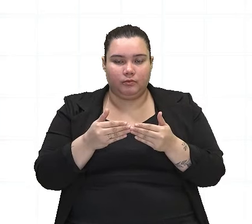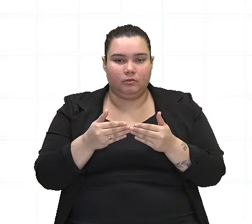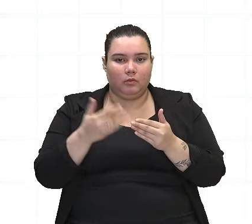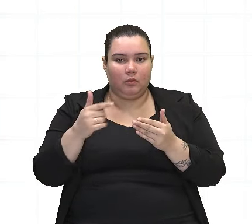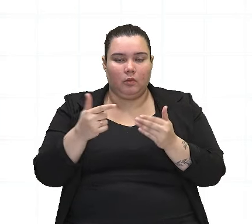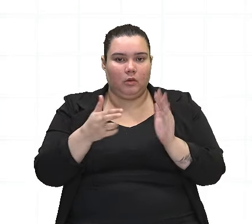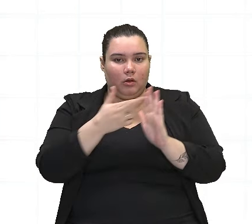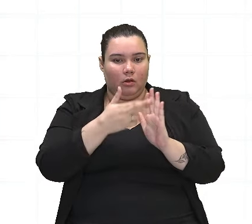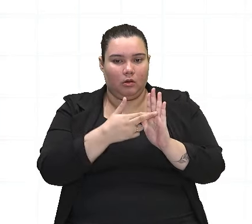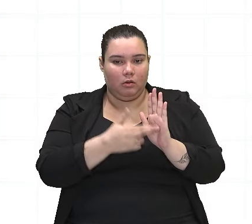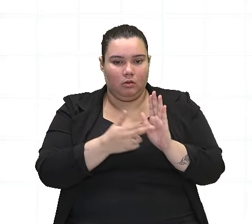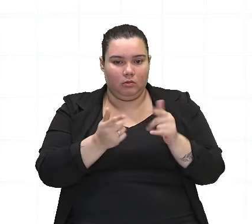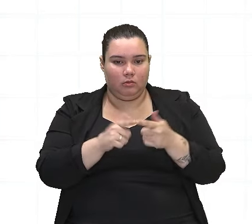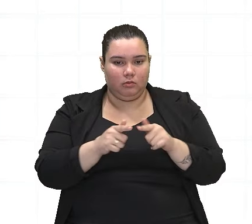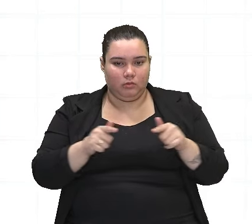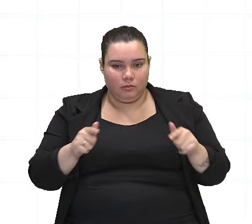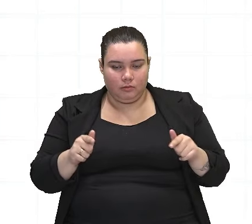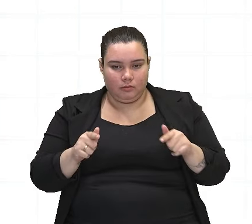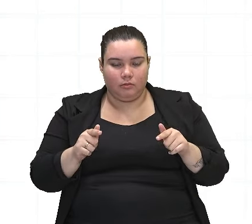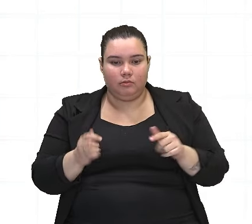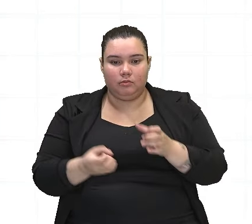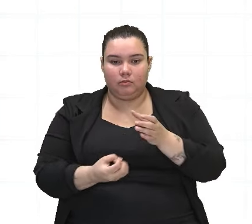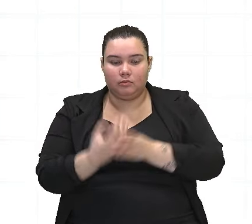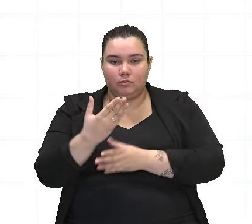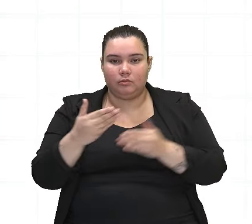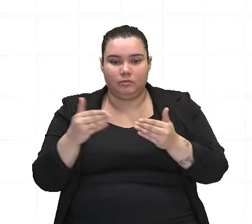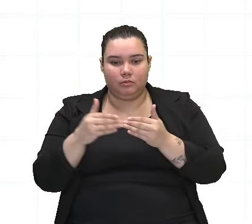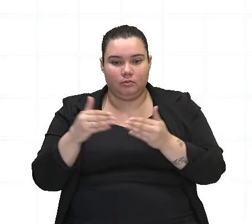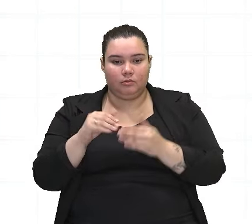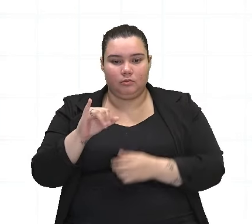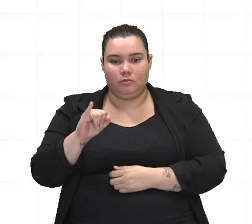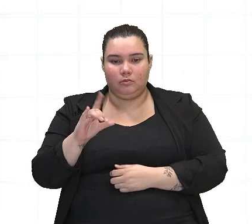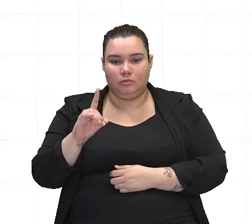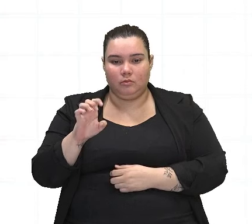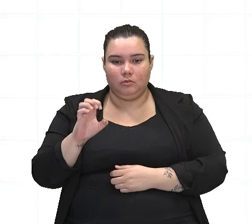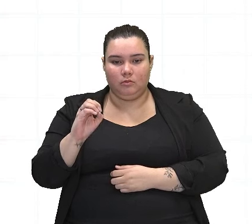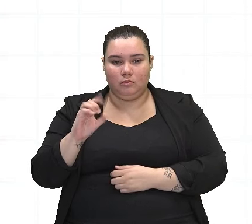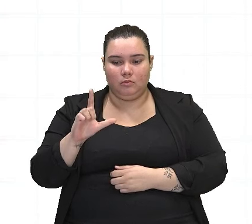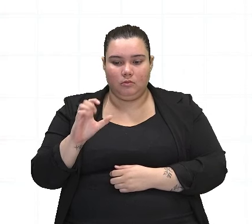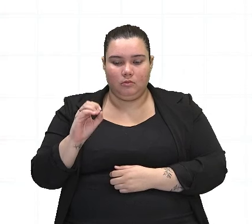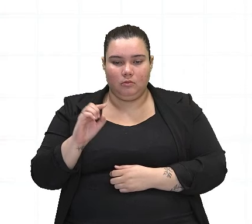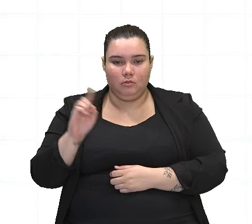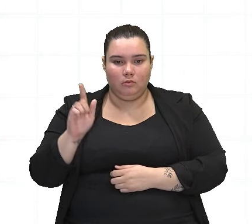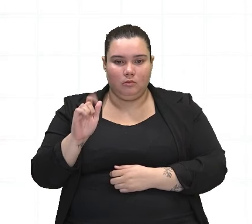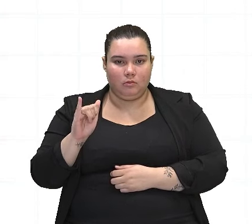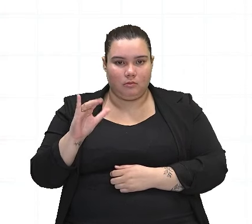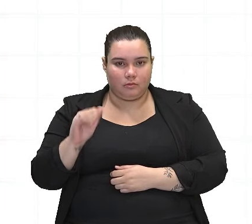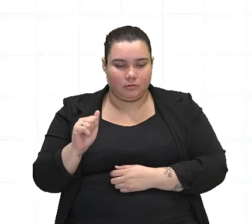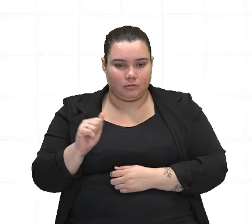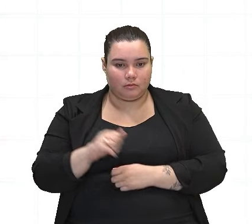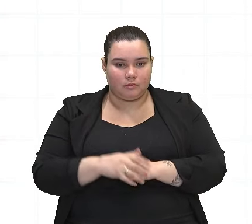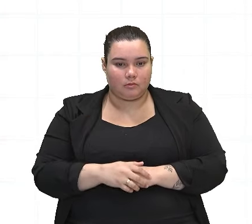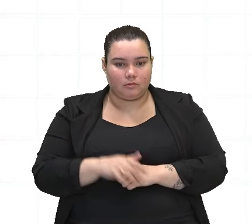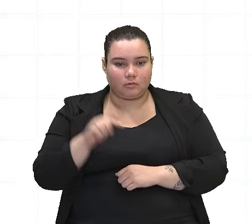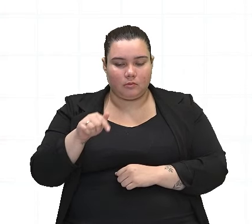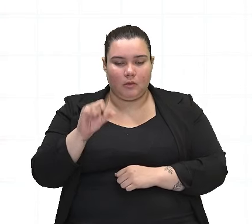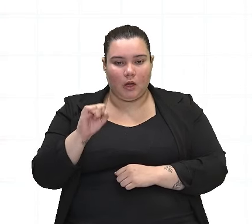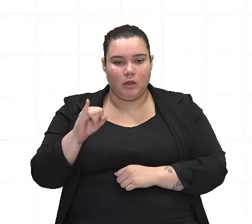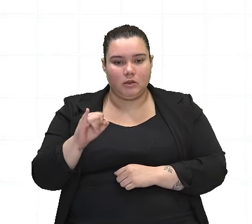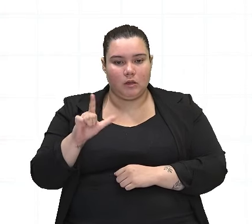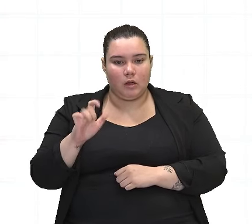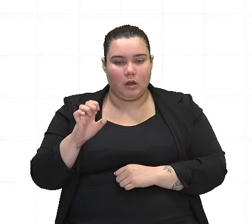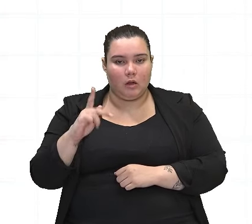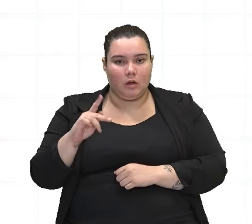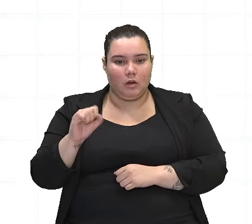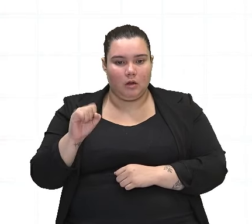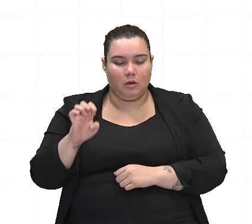segue as regras gramaticais. Ocorrendo uma concordância ideológica. A cilépse pode ser,